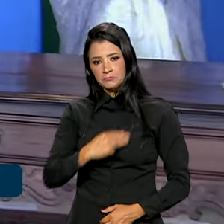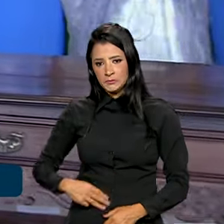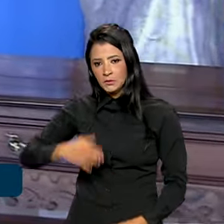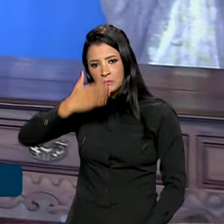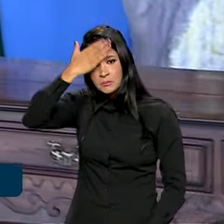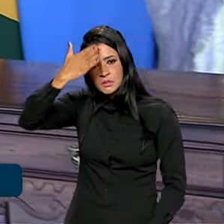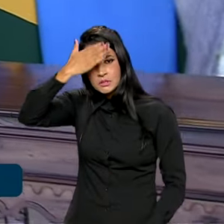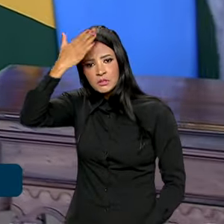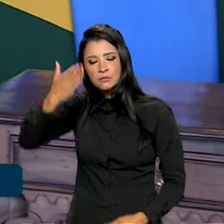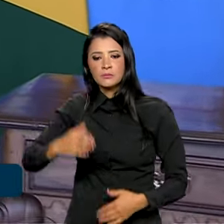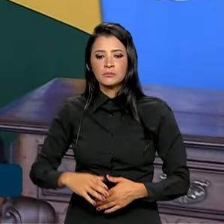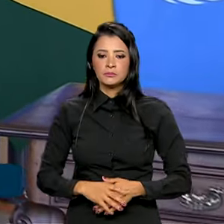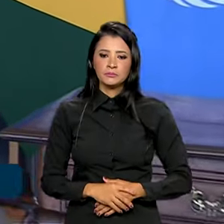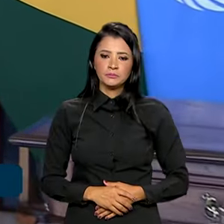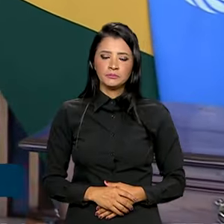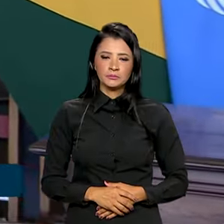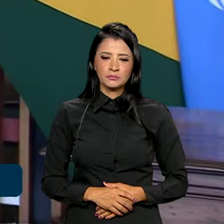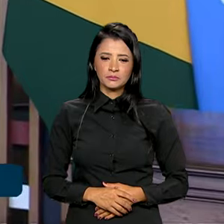Macedo.